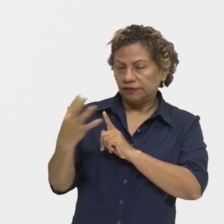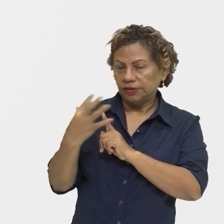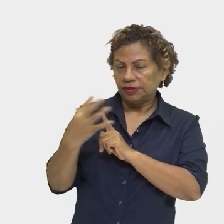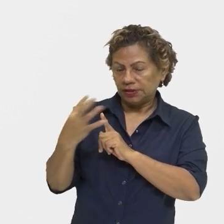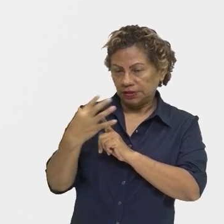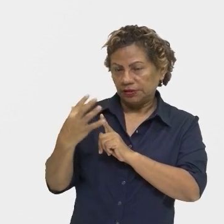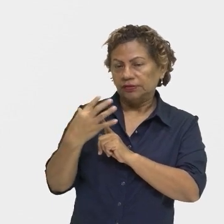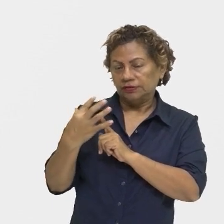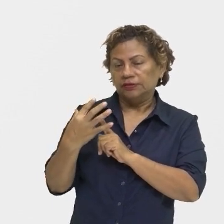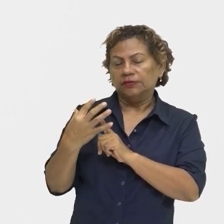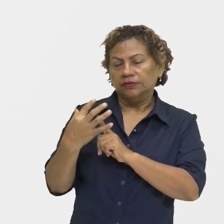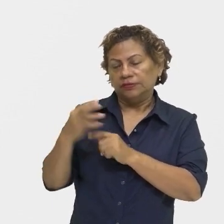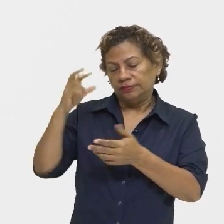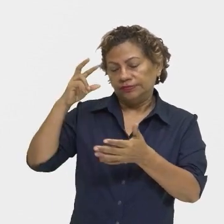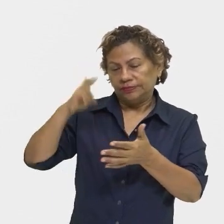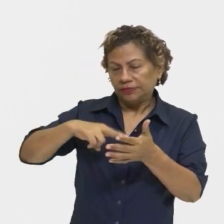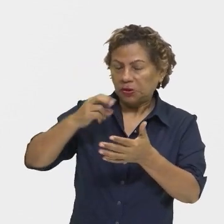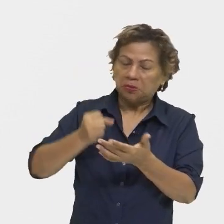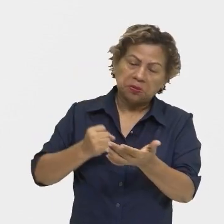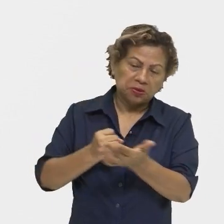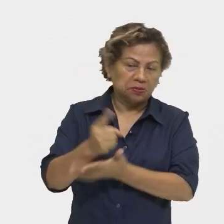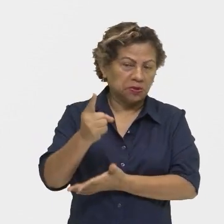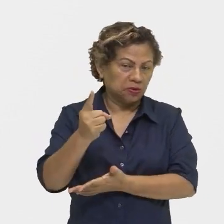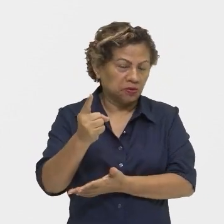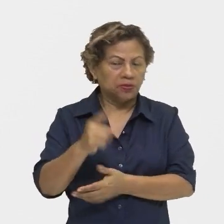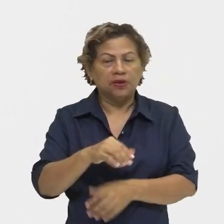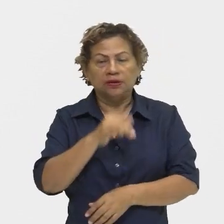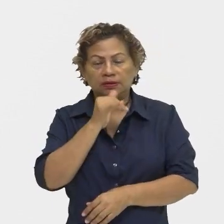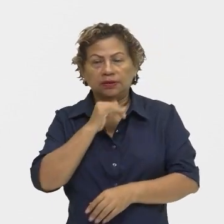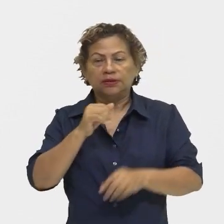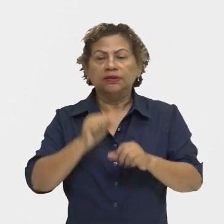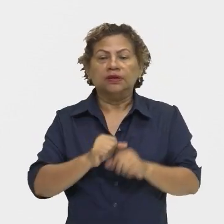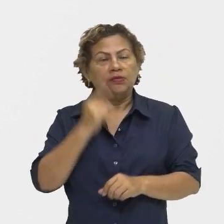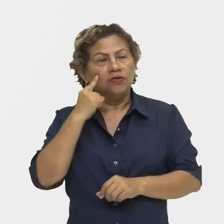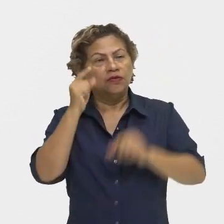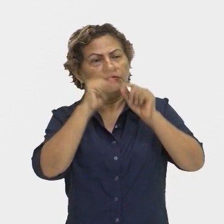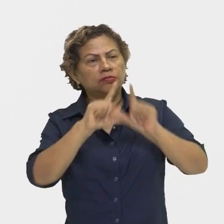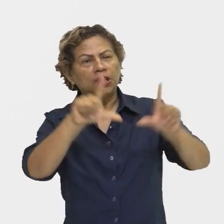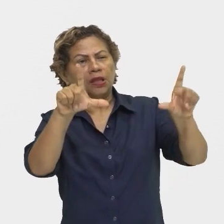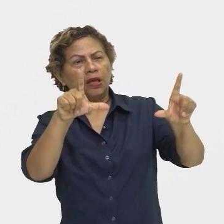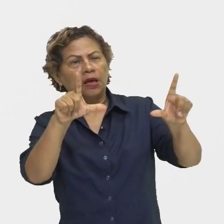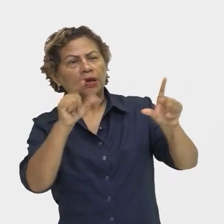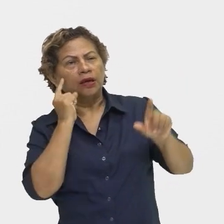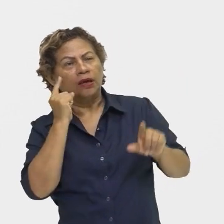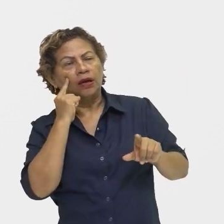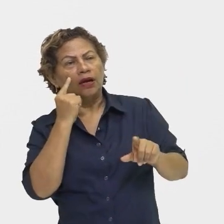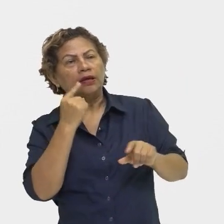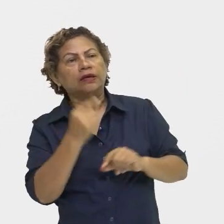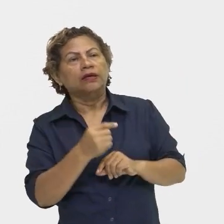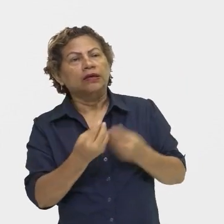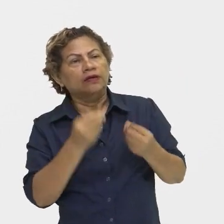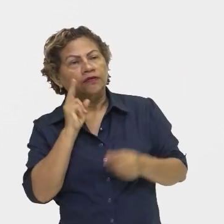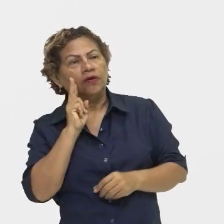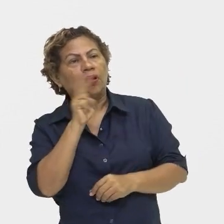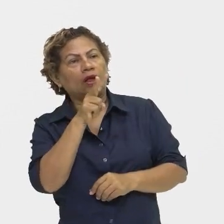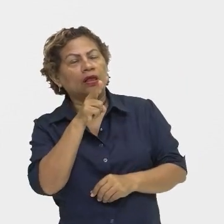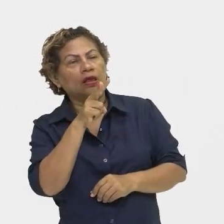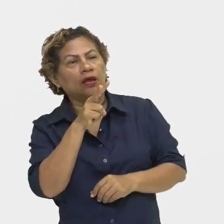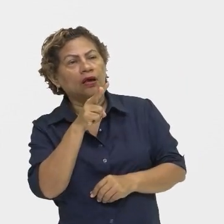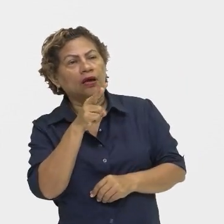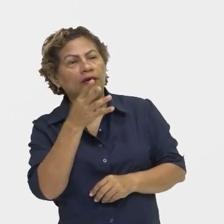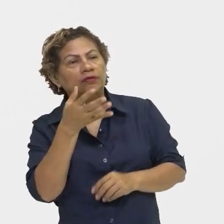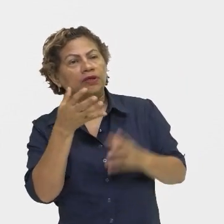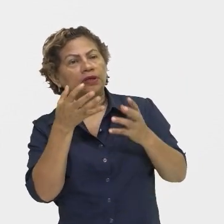de alguma coisa, ou para comprar, né? No caso das propagandas, para conscientizar nas campanhas publicitárias, ou para